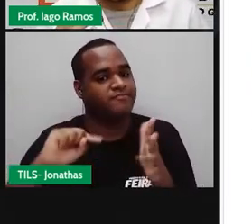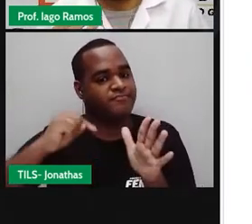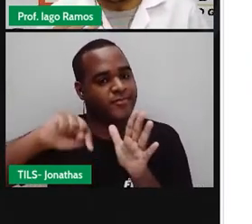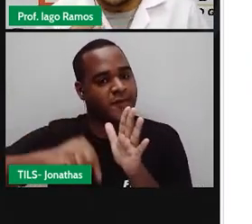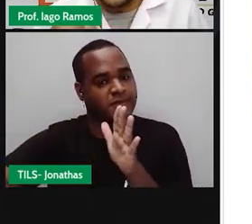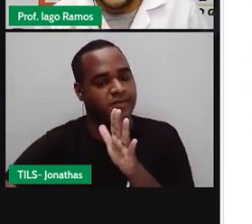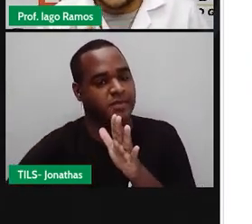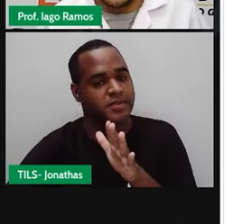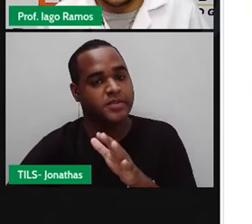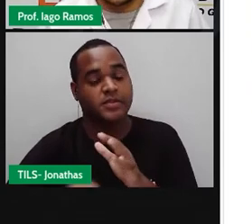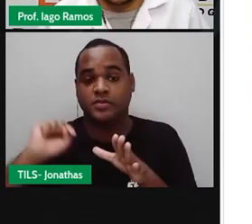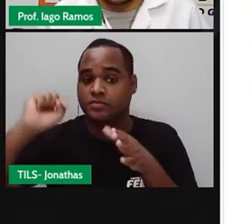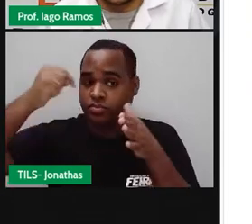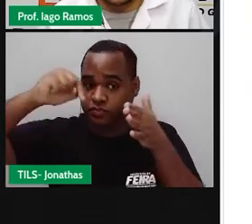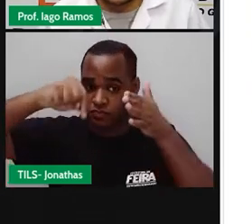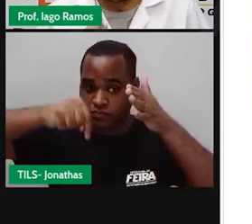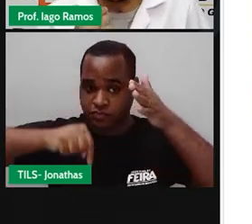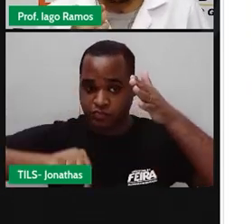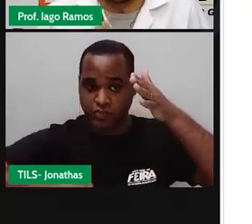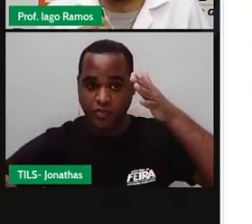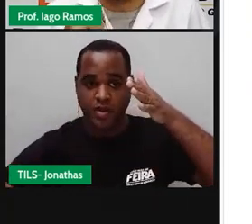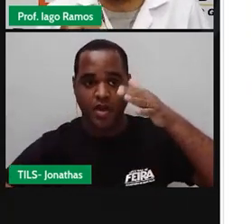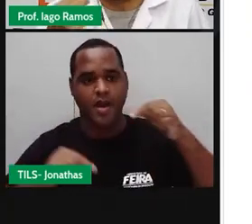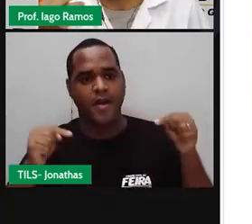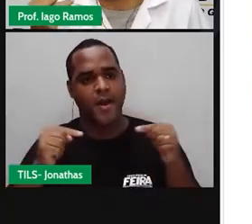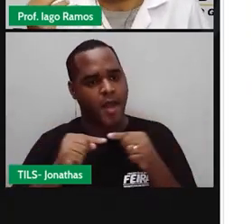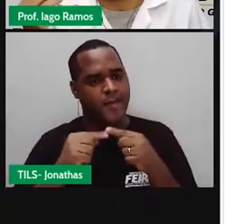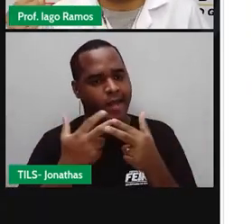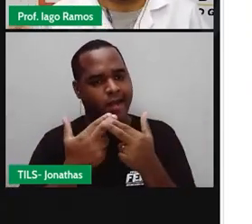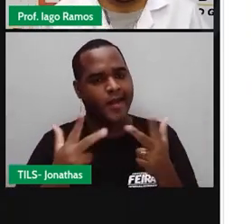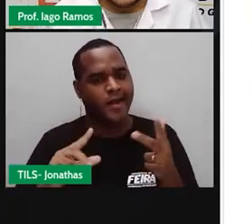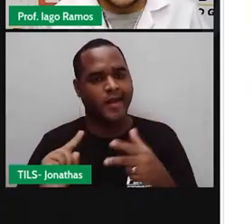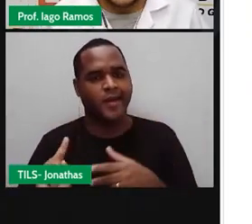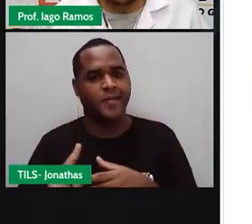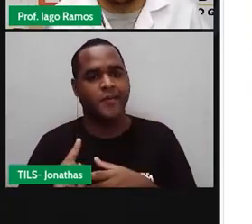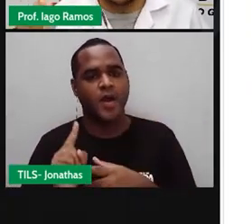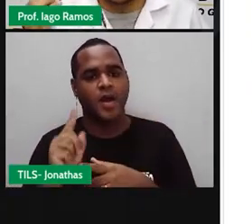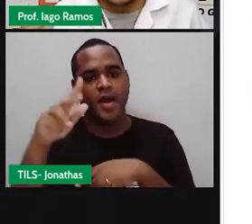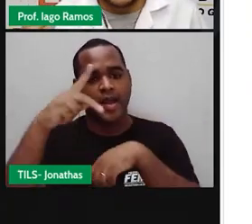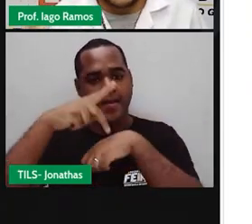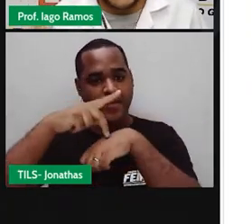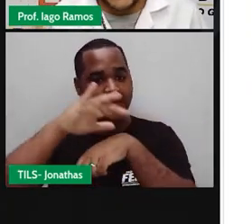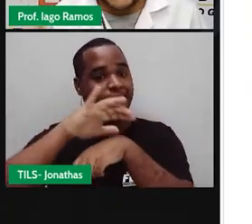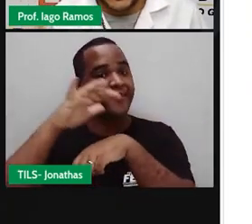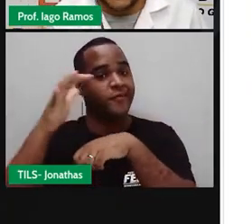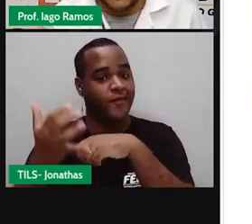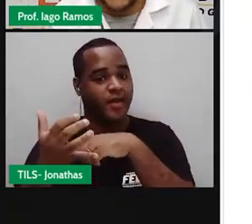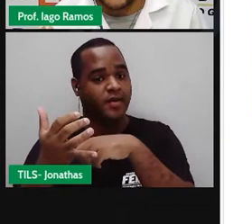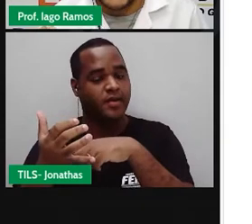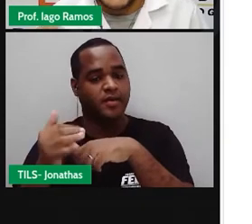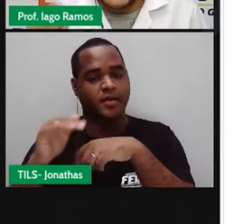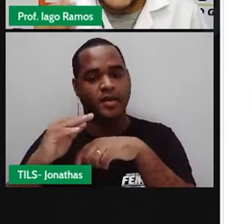É tão fundo isso, que o ponto mais alto da Terra, que é o Monte Everest,